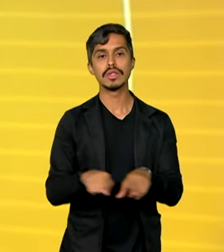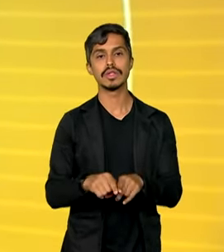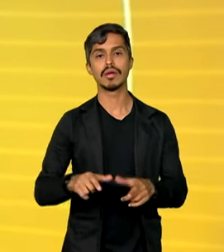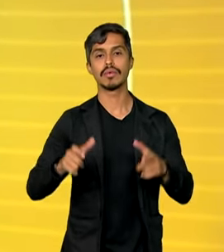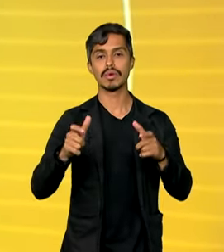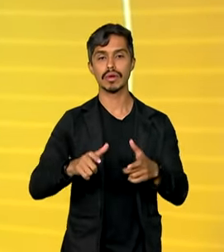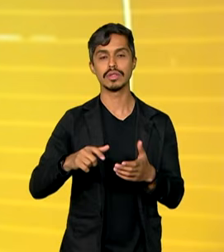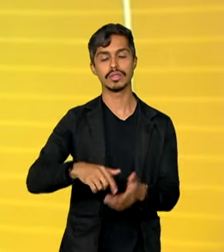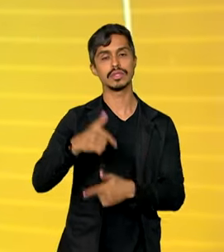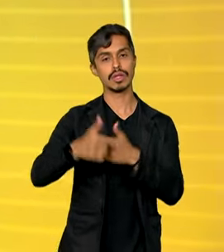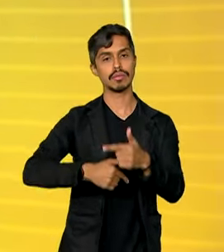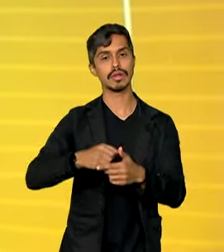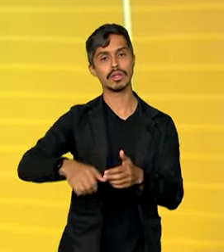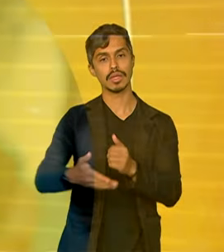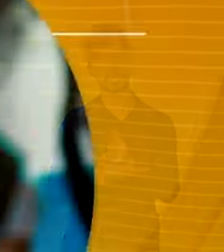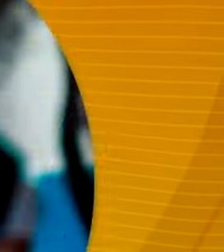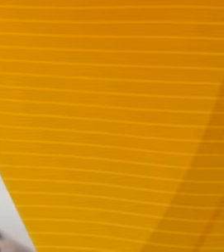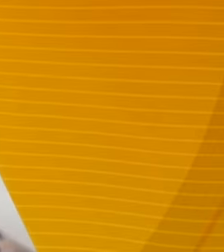trabalho na base industrial.